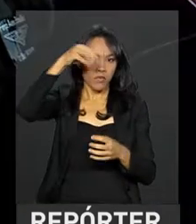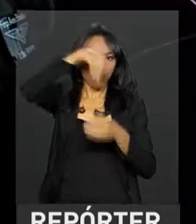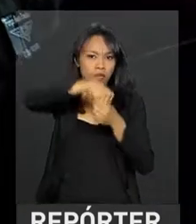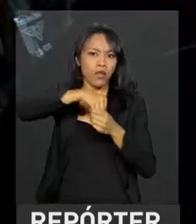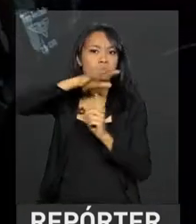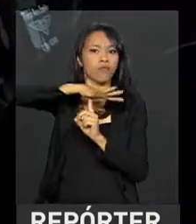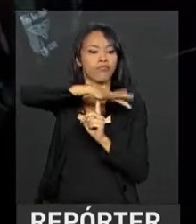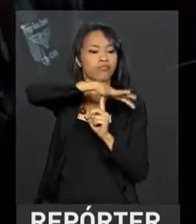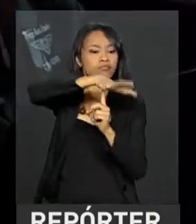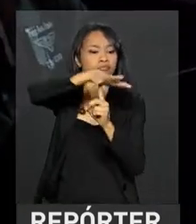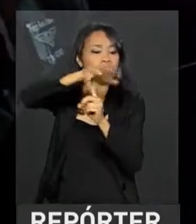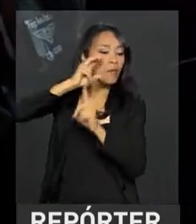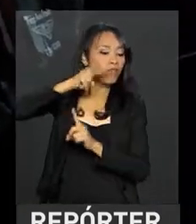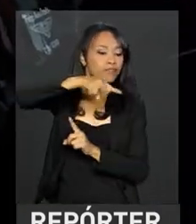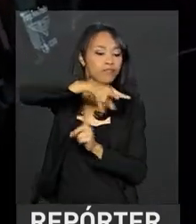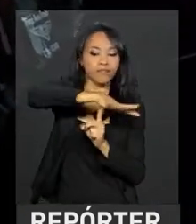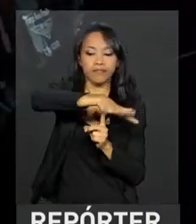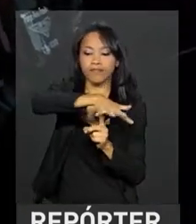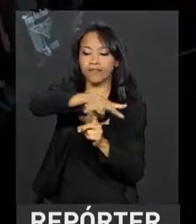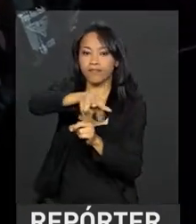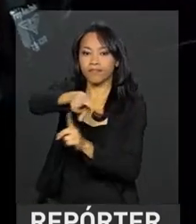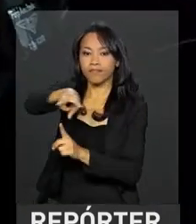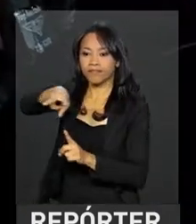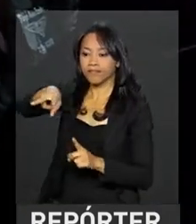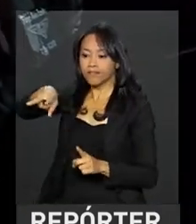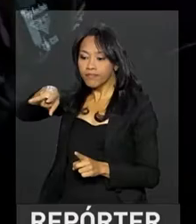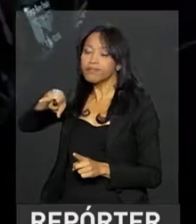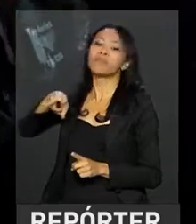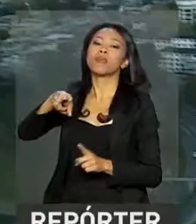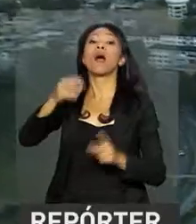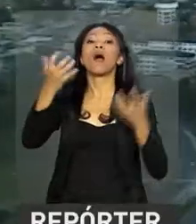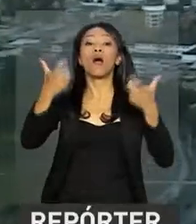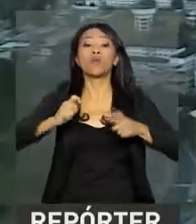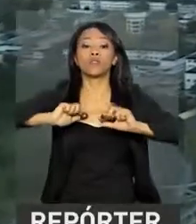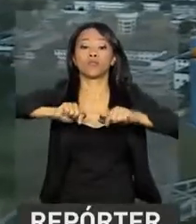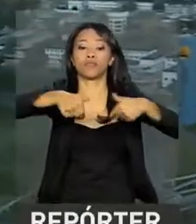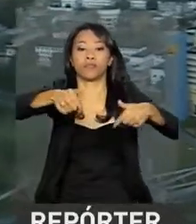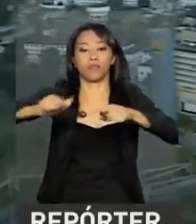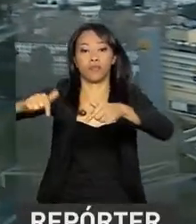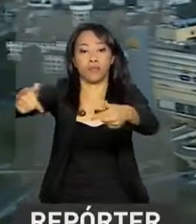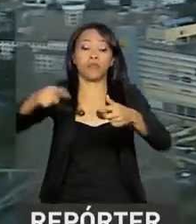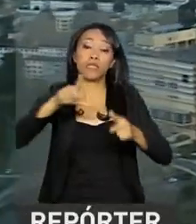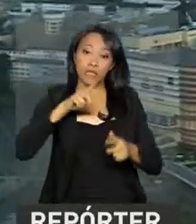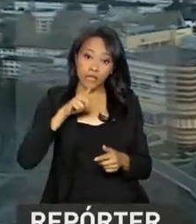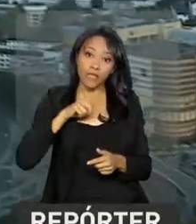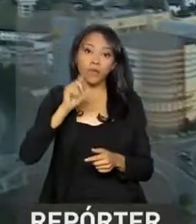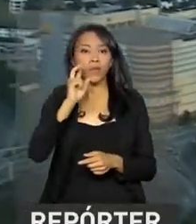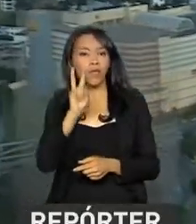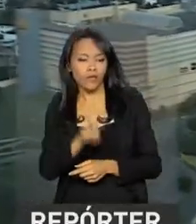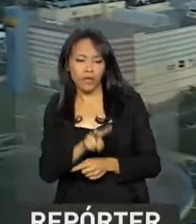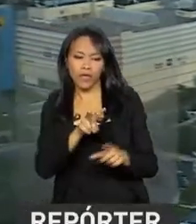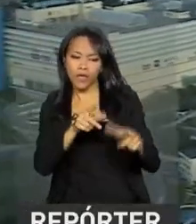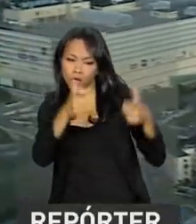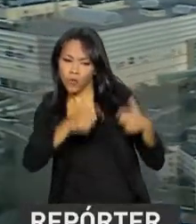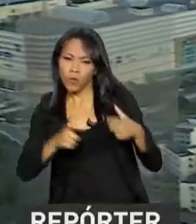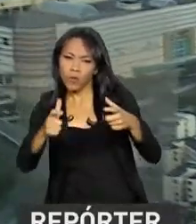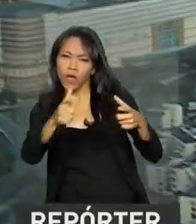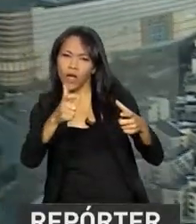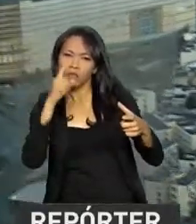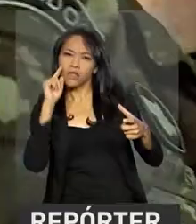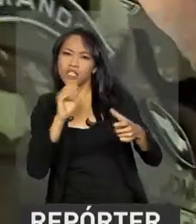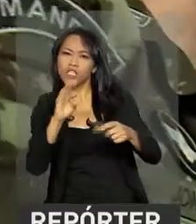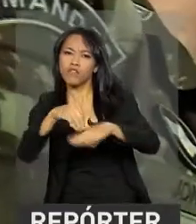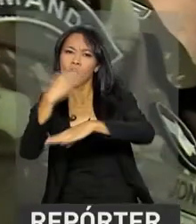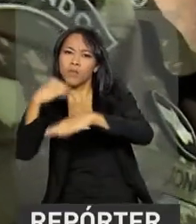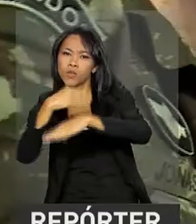metropolitana do Rio de Janeiro, onde o patrulhamento está atuando. A etapa envolve ações de reconhecimento de áreas e levantamento